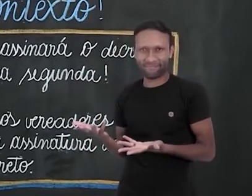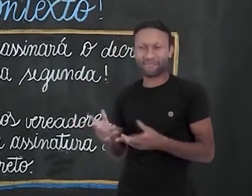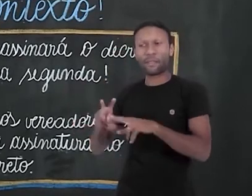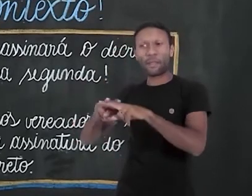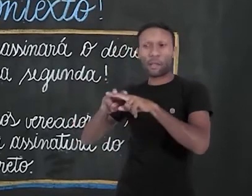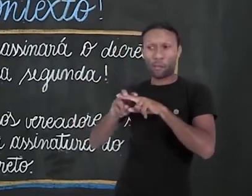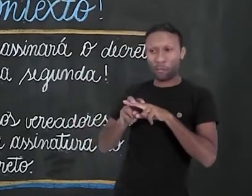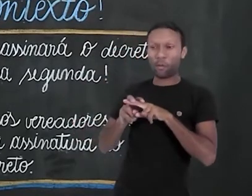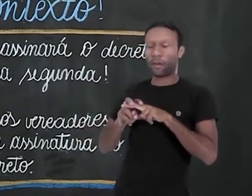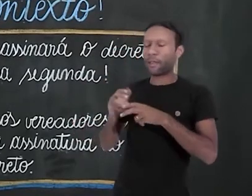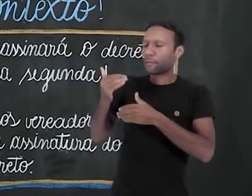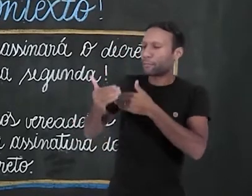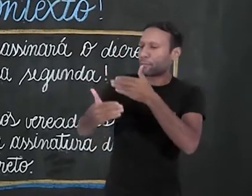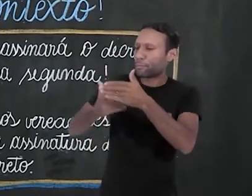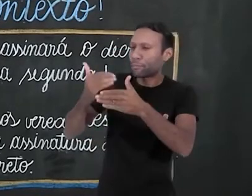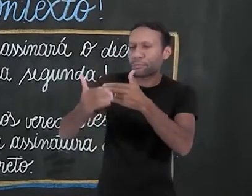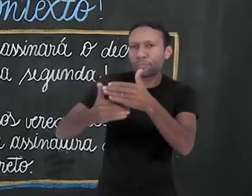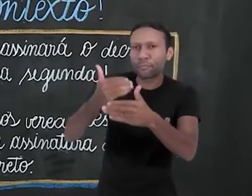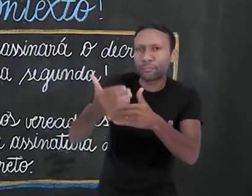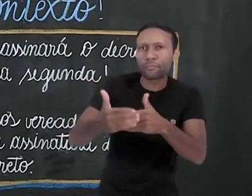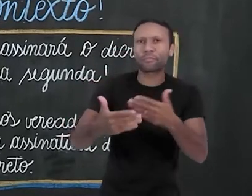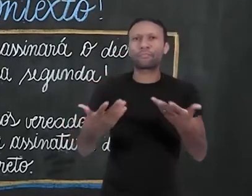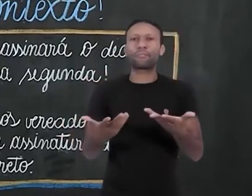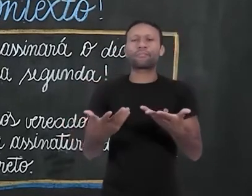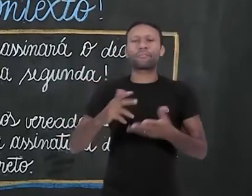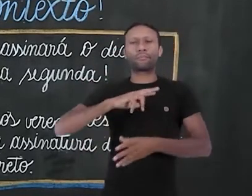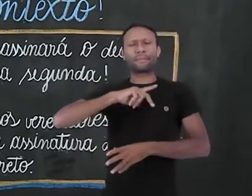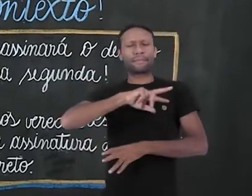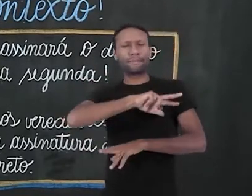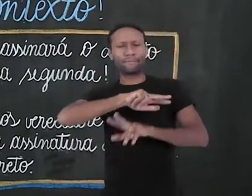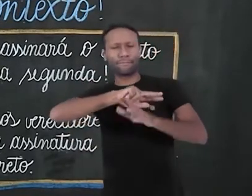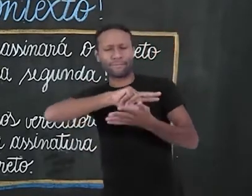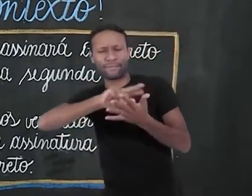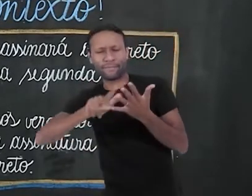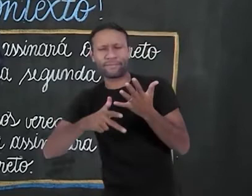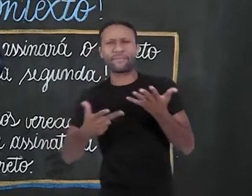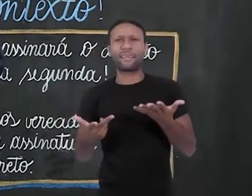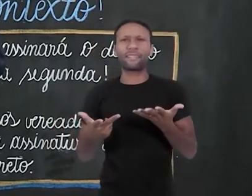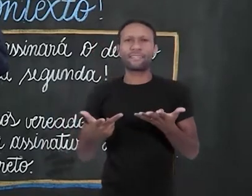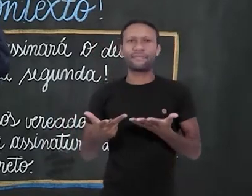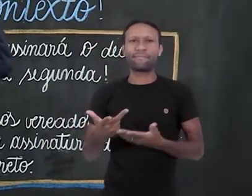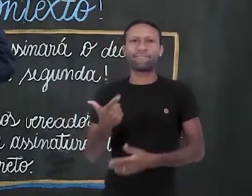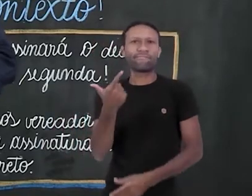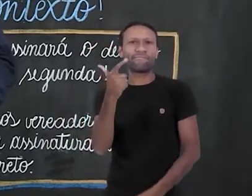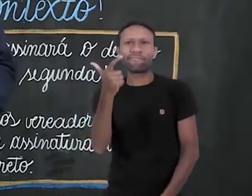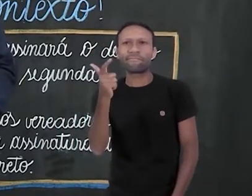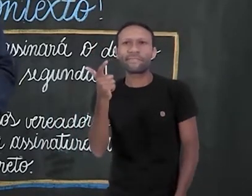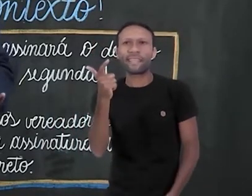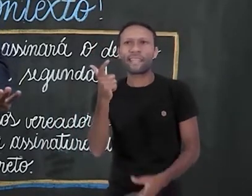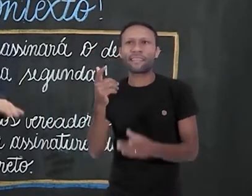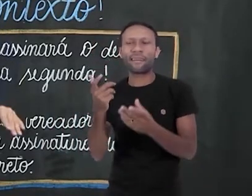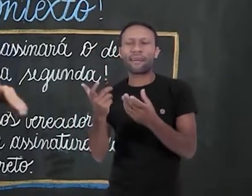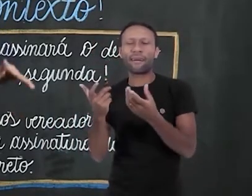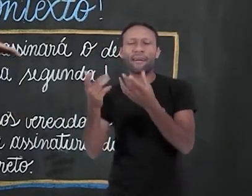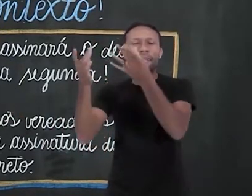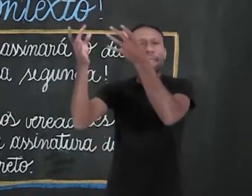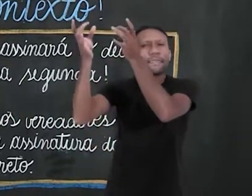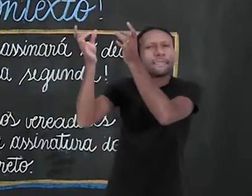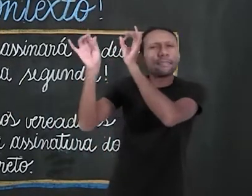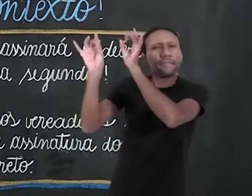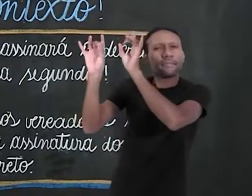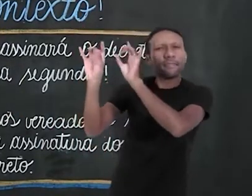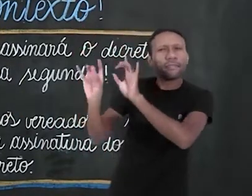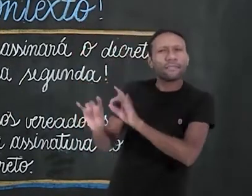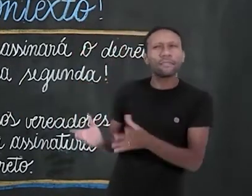caso, nessas construções com verbos na terceira pessoa do plural, na terceira pessoa do singular, a gente não consegue identificar o sujeito e a gente chama de